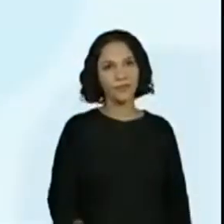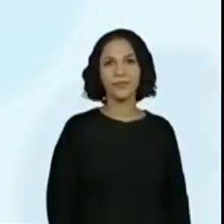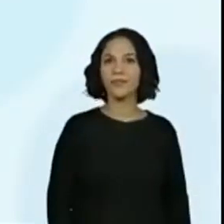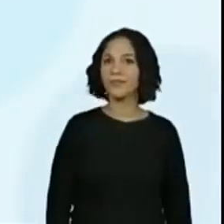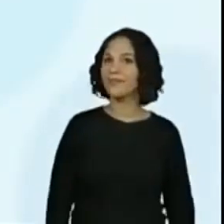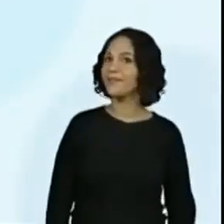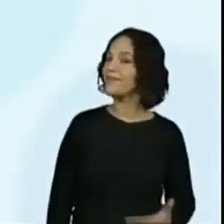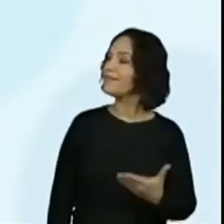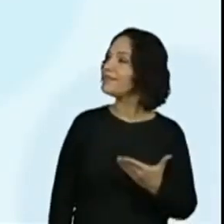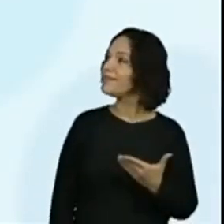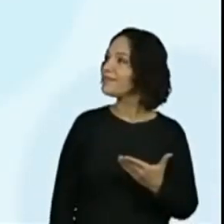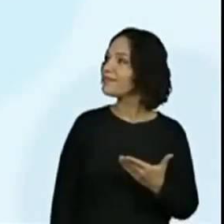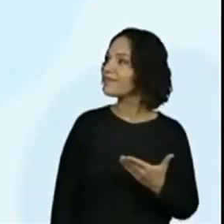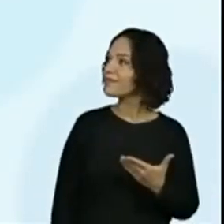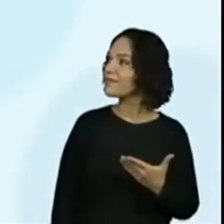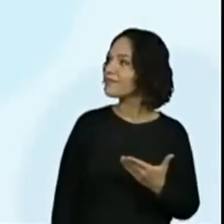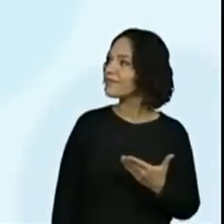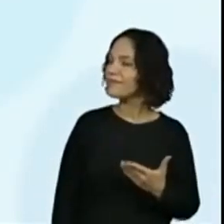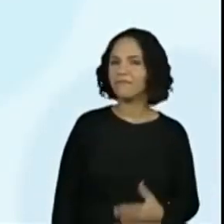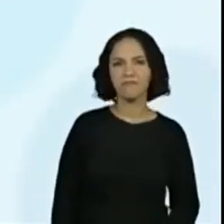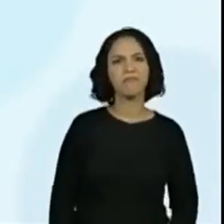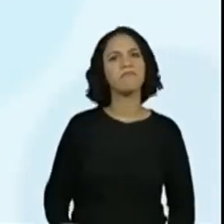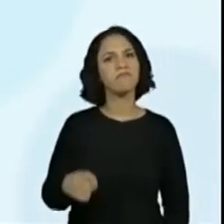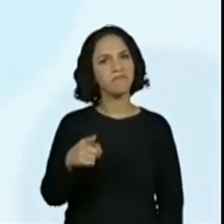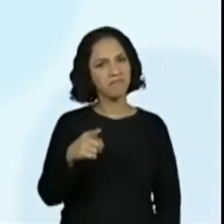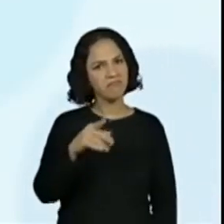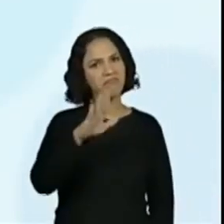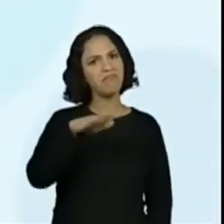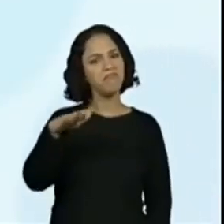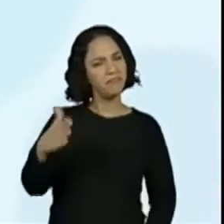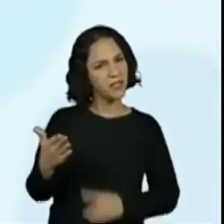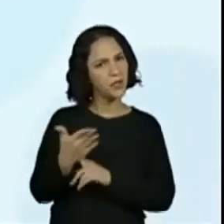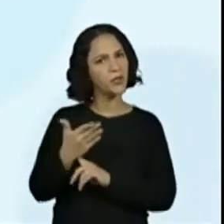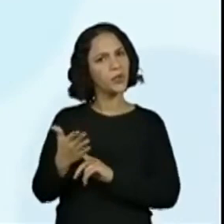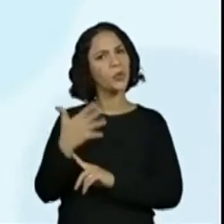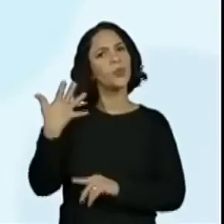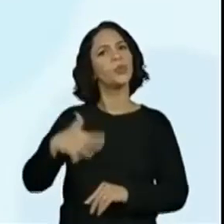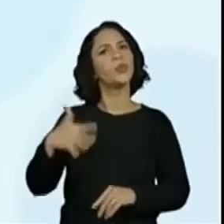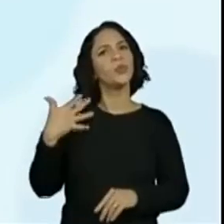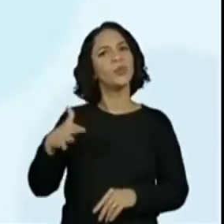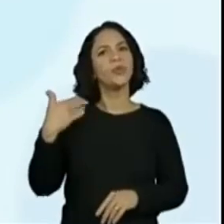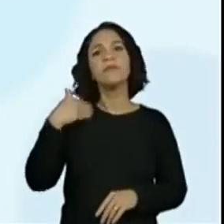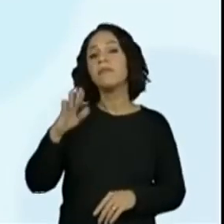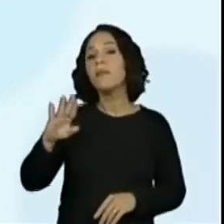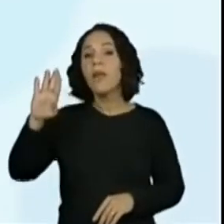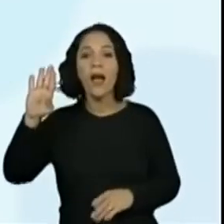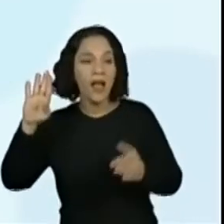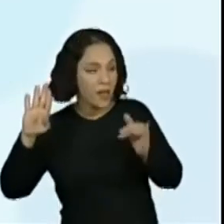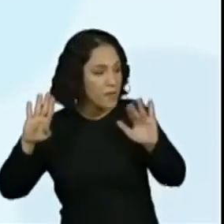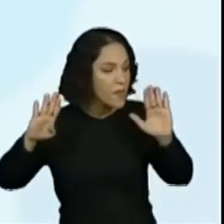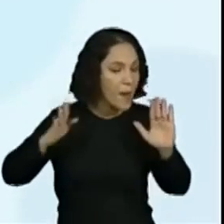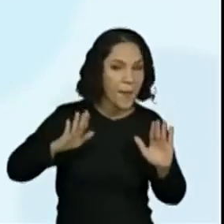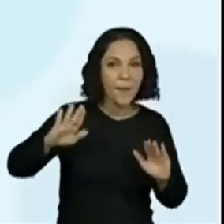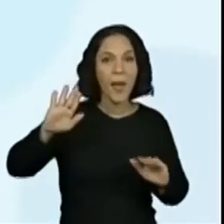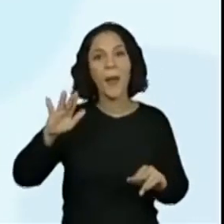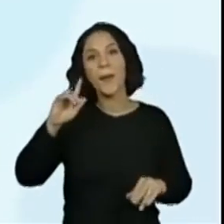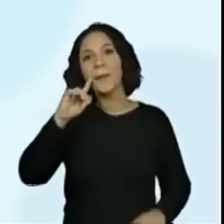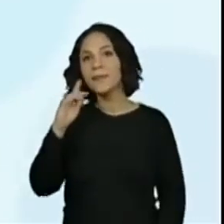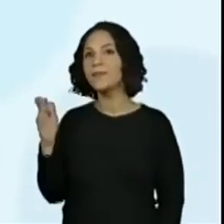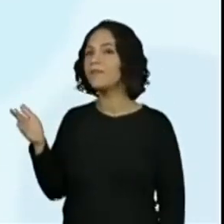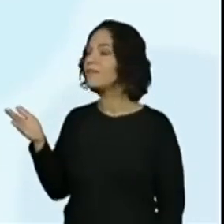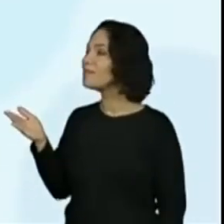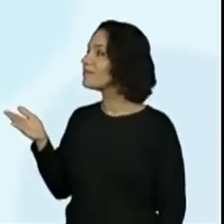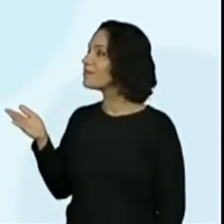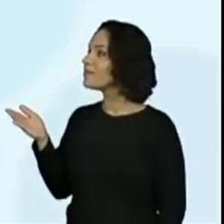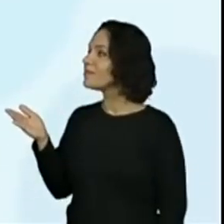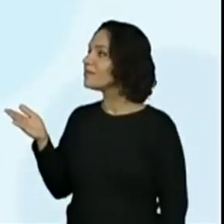escrita. Hoje os nossos alunos estão muito colaborativos. Eles falam, professora, deixa eu falar. Não sei se vocês escutaram, mas olha lá, apareceu a escrita